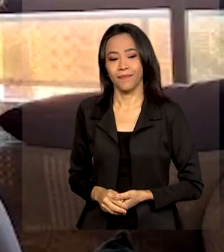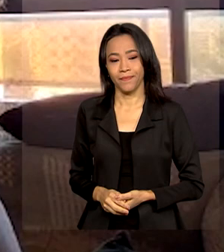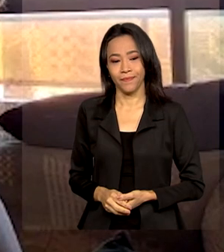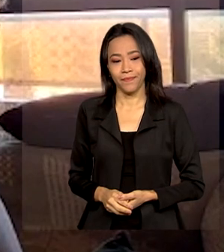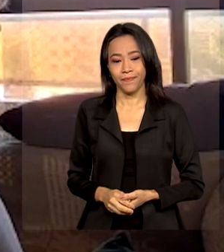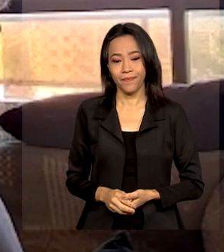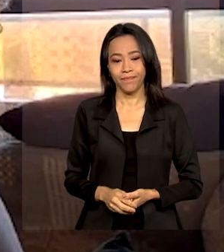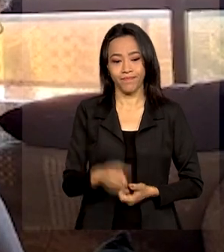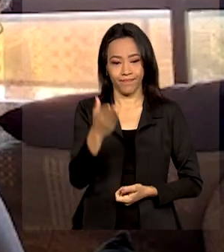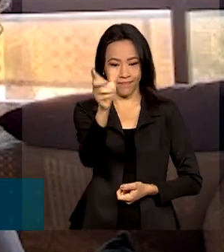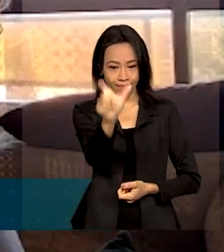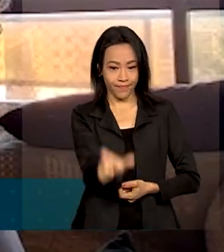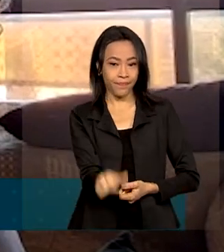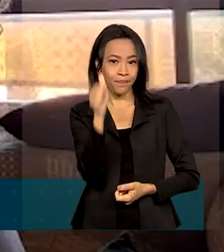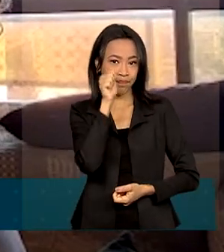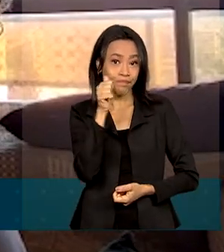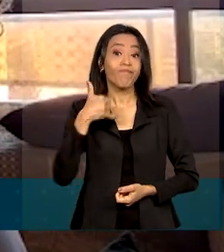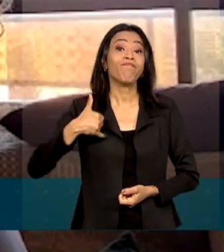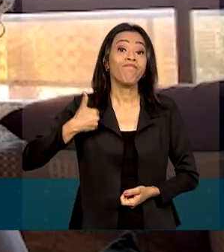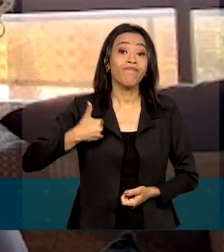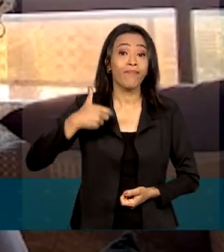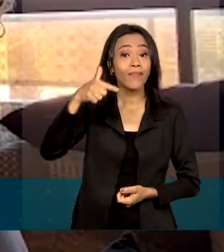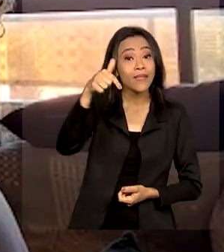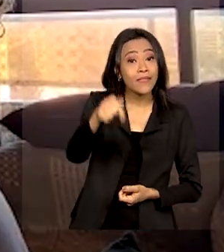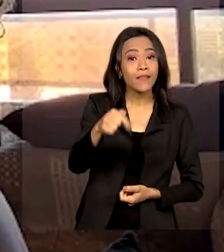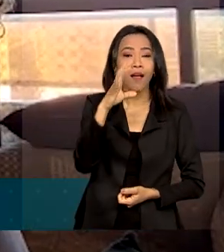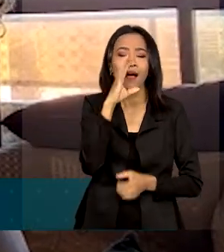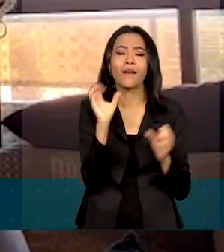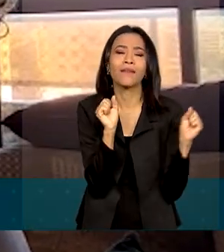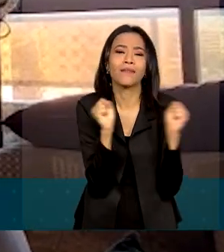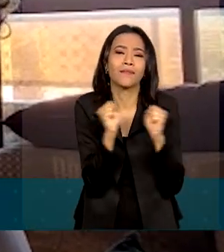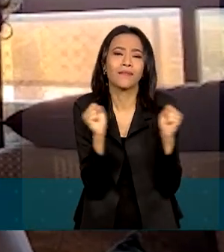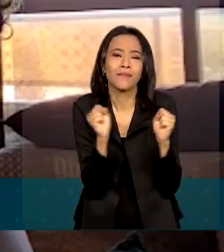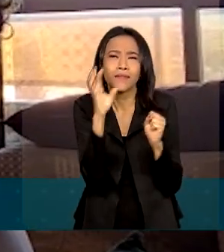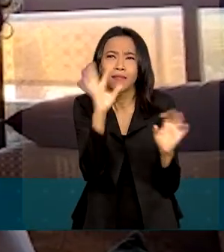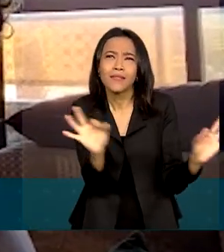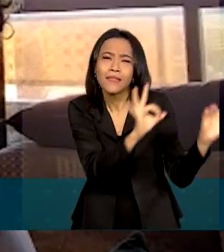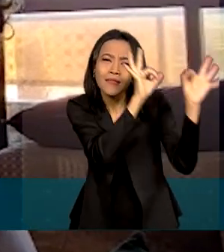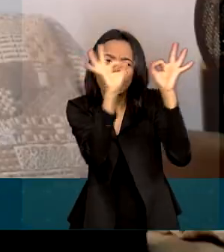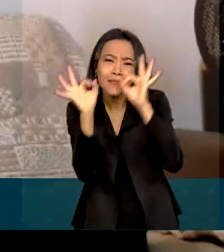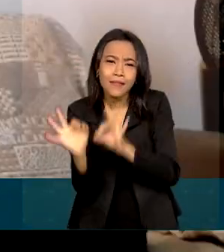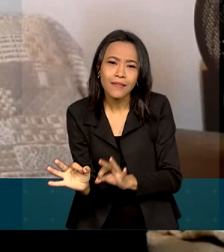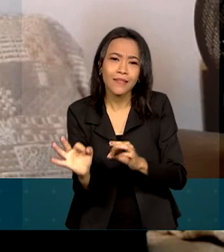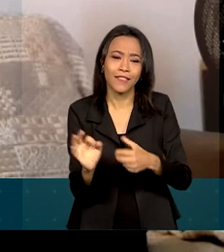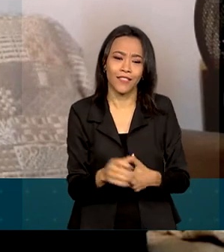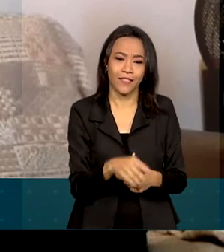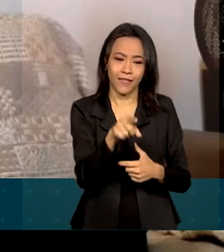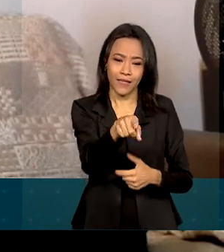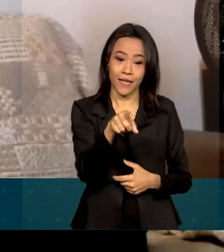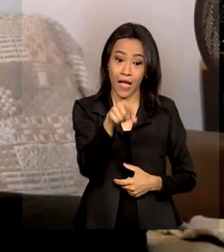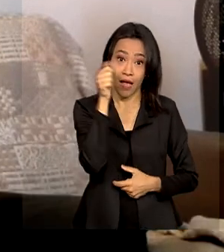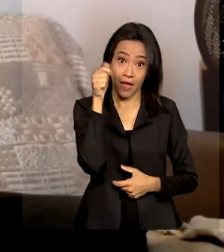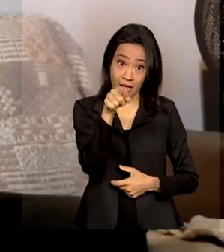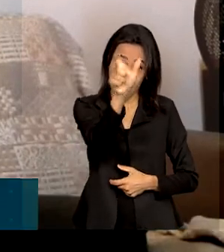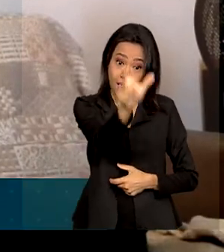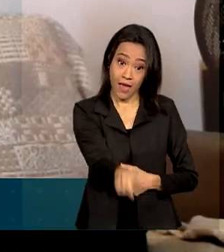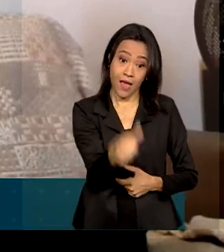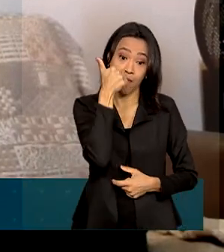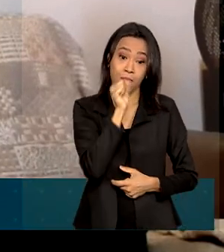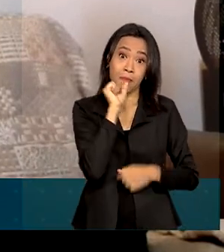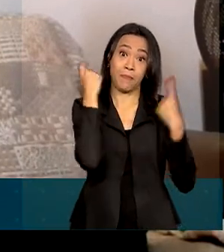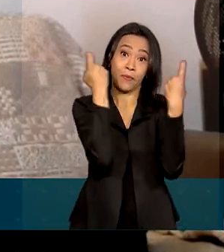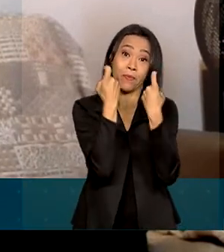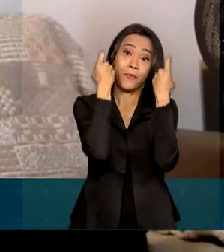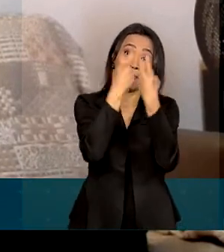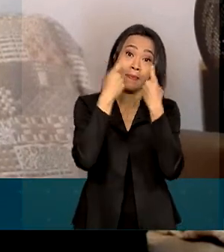A Amarilis tem sete anos e adora assistir desenhos, séries e filmes. Zelosa e preocupada, a mãe